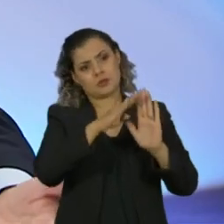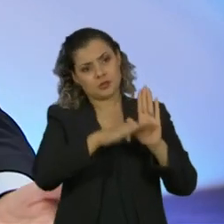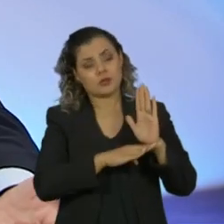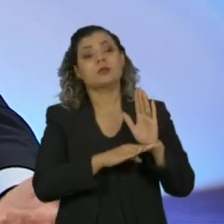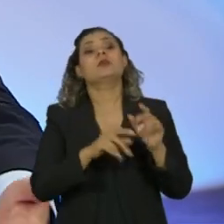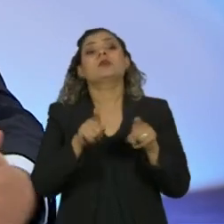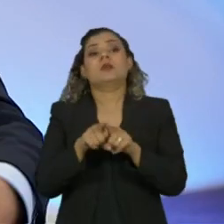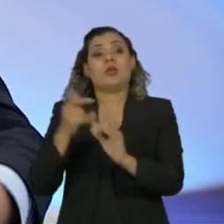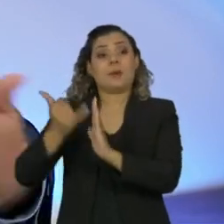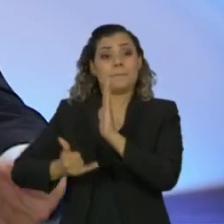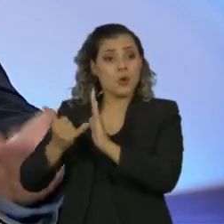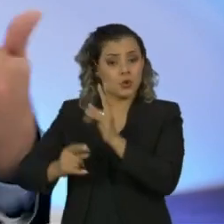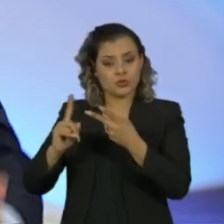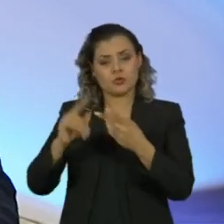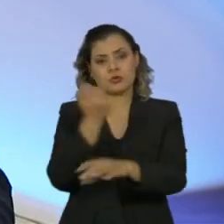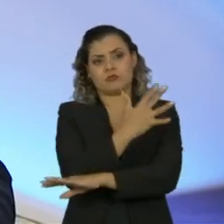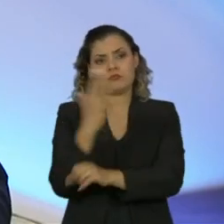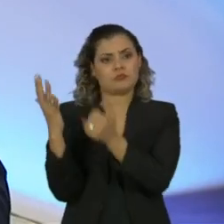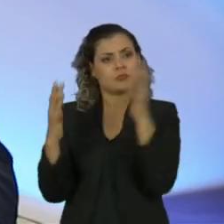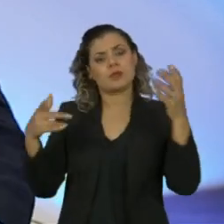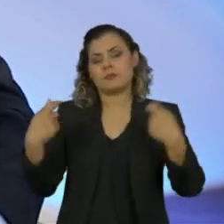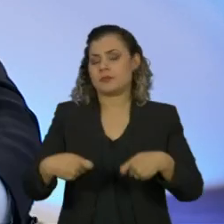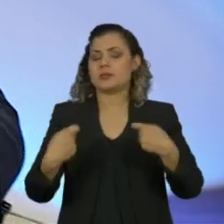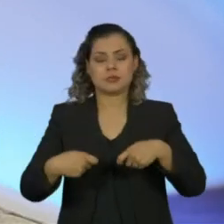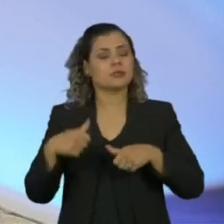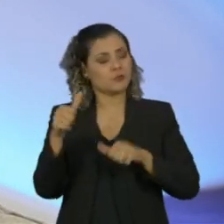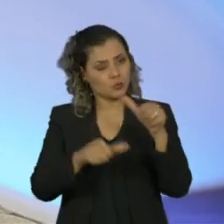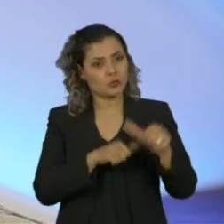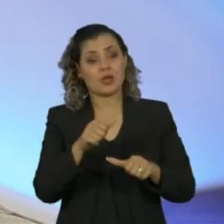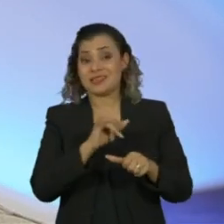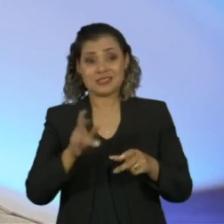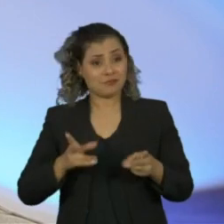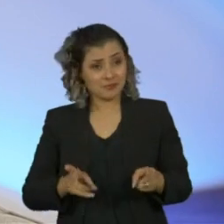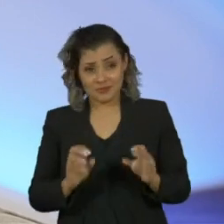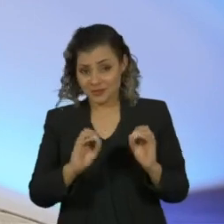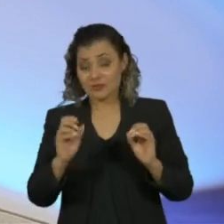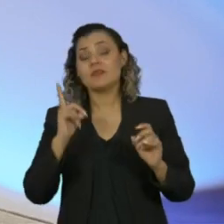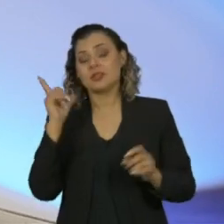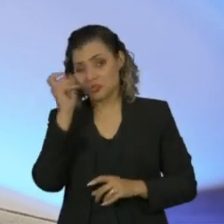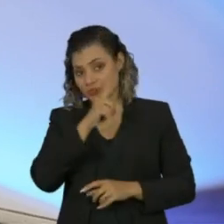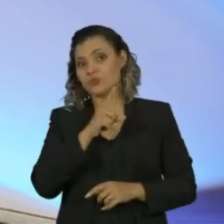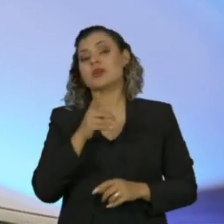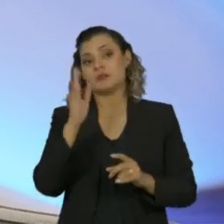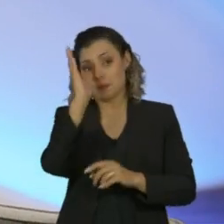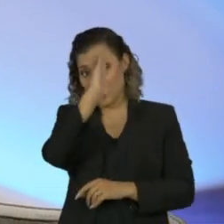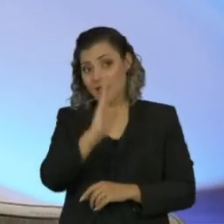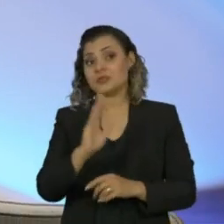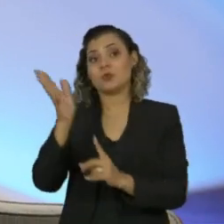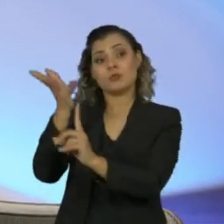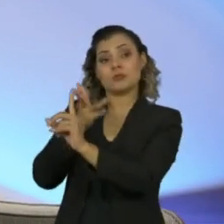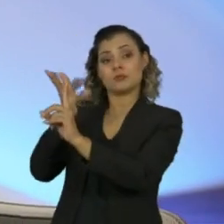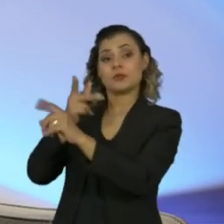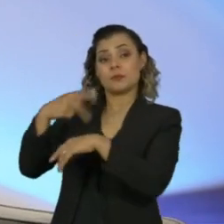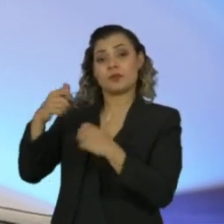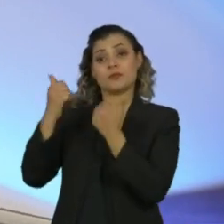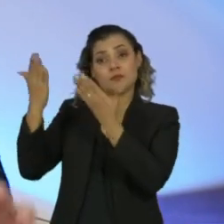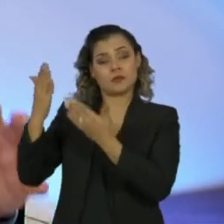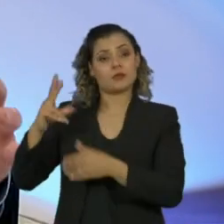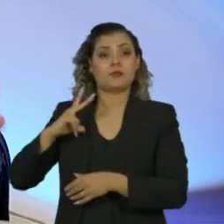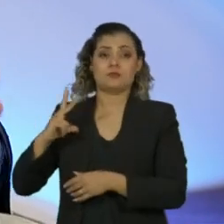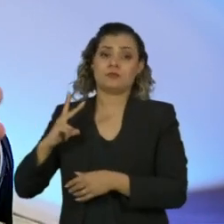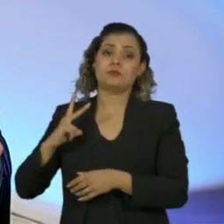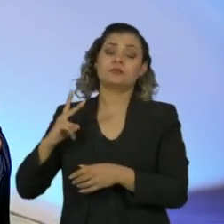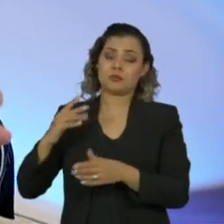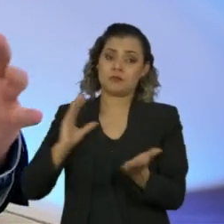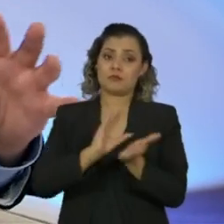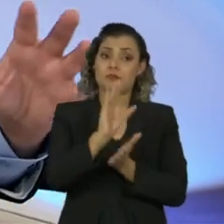e meio ambiente, com a certeza que se isso não for mantido, nós teremos dificuldades para o Brasil atrair investimentos privados nos próximos anos. Eu